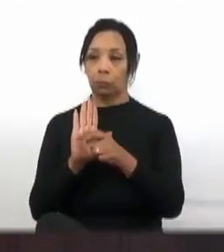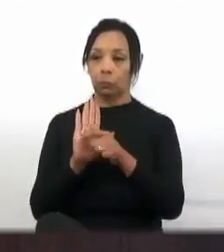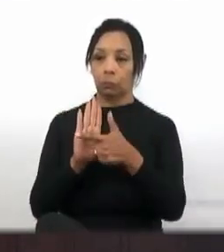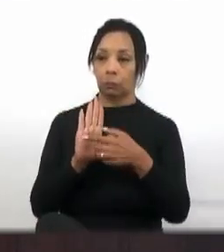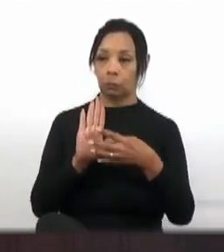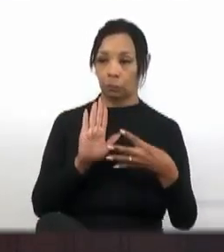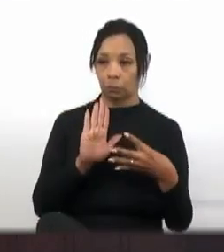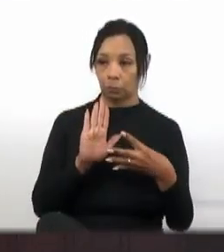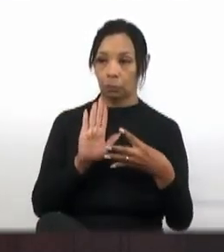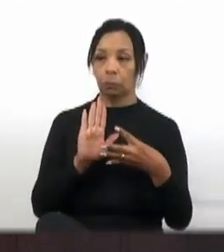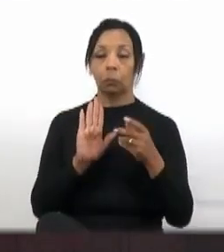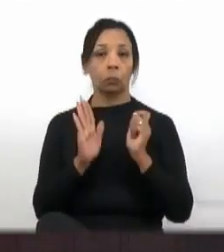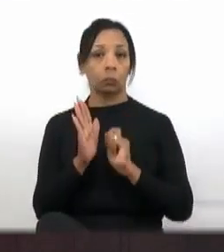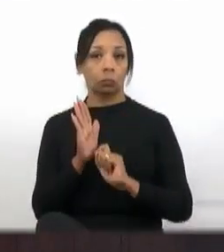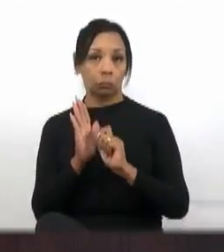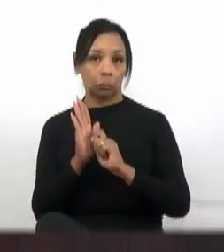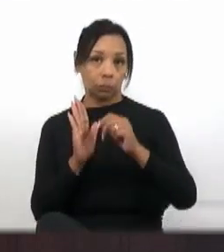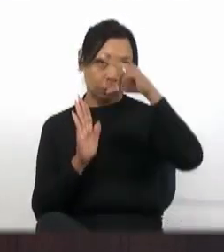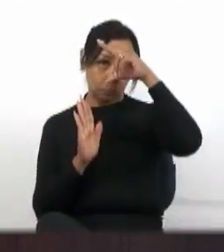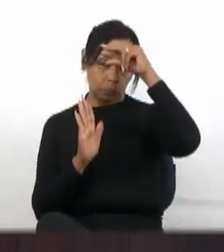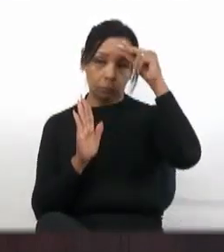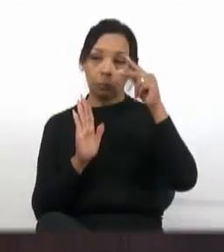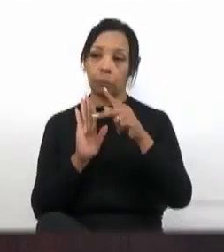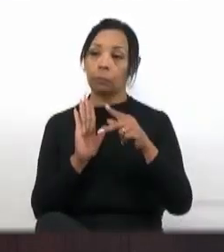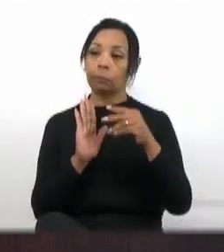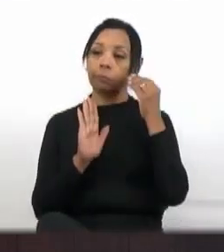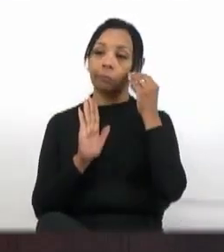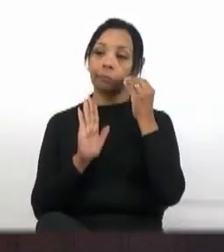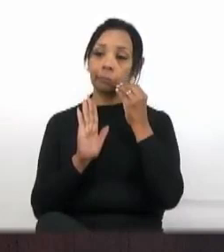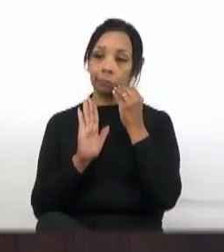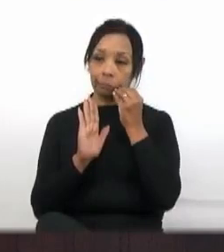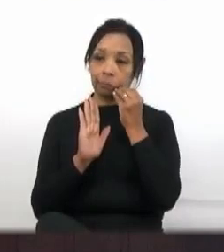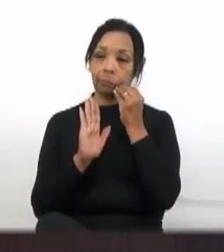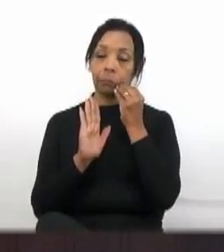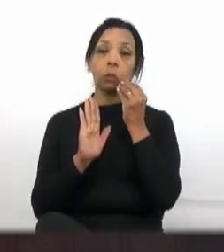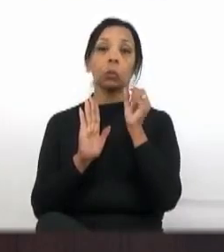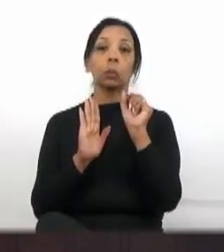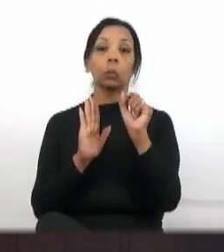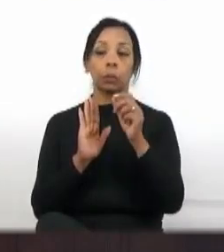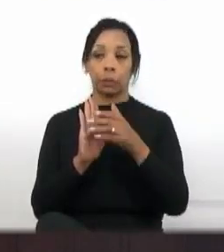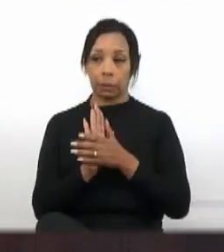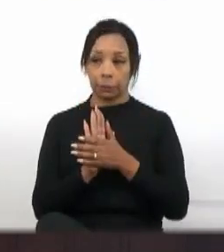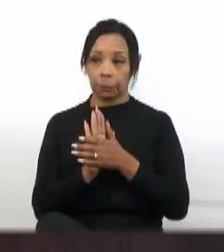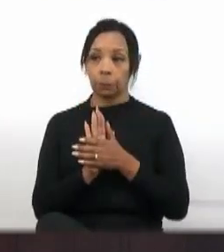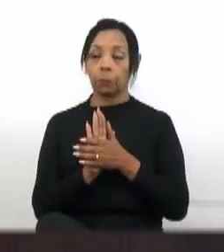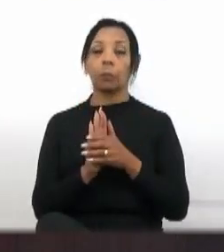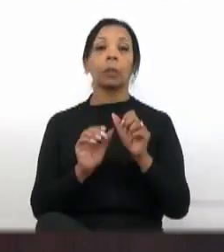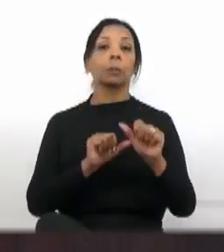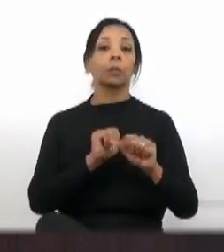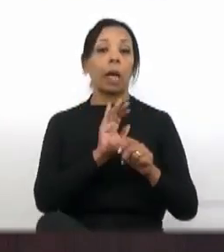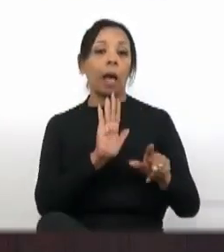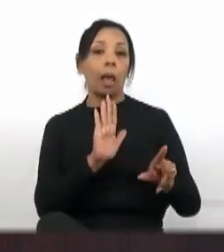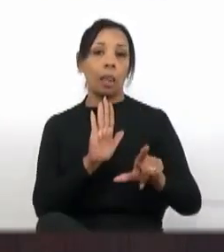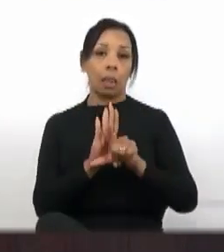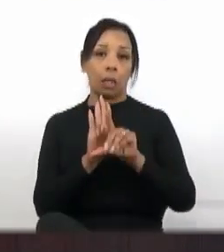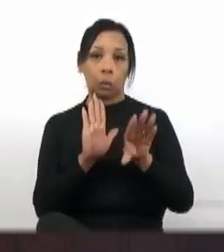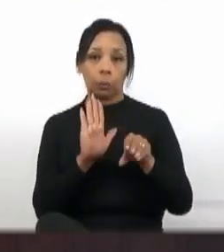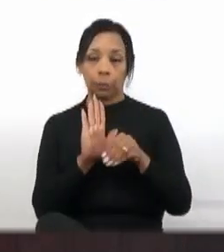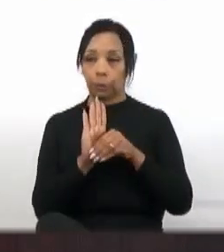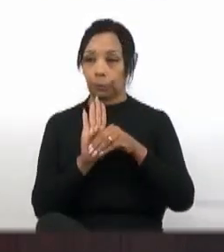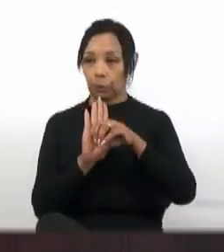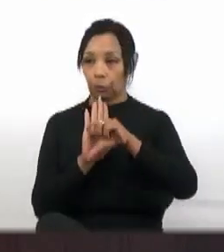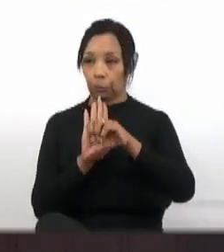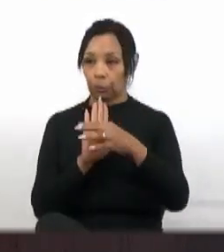de autoria do prefeito, professora Maurício Odré da Silva, que dispõe sobre revogação da lei complementar nº 944,